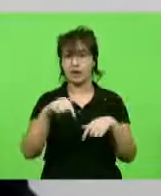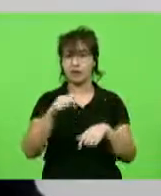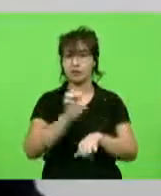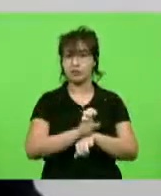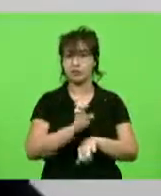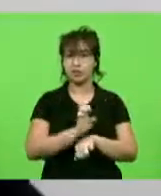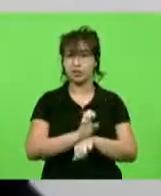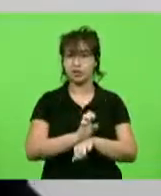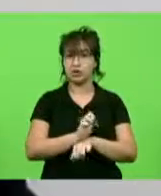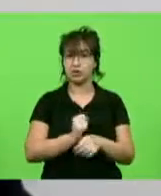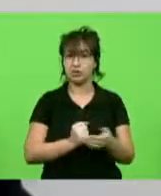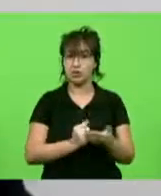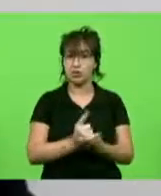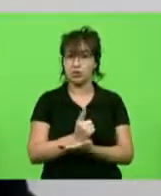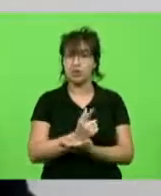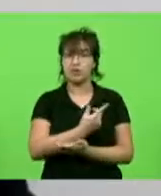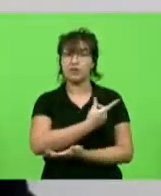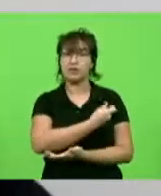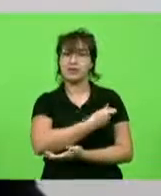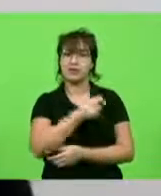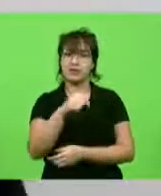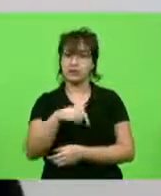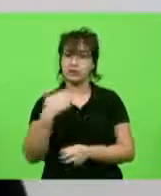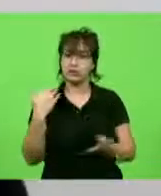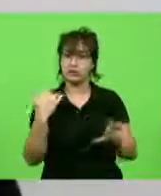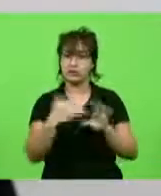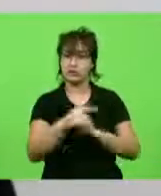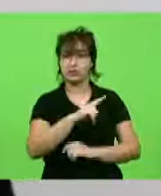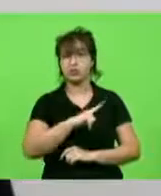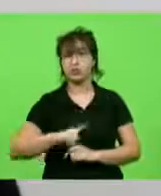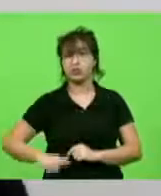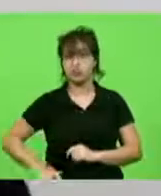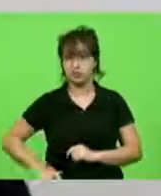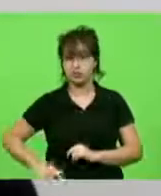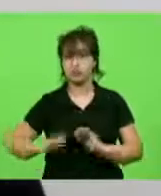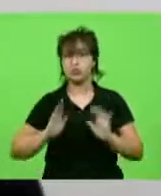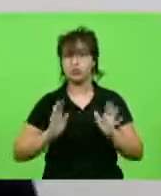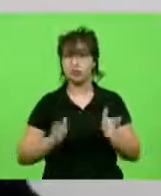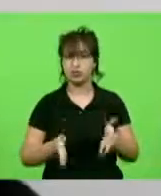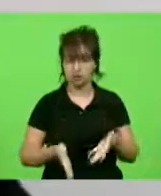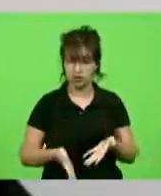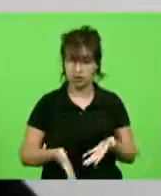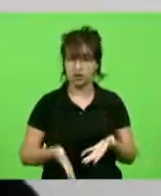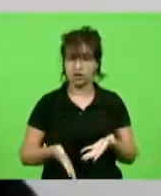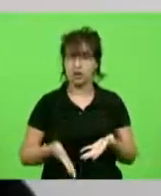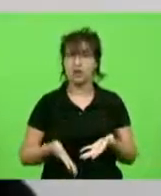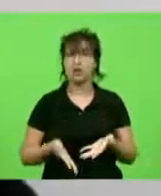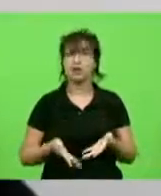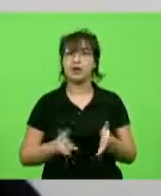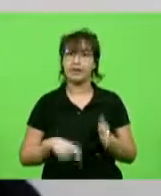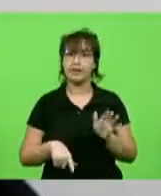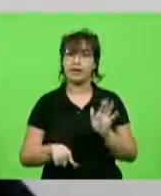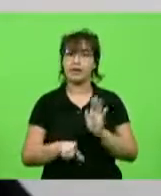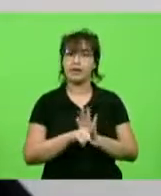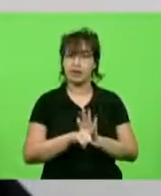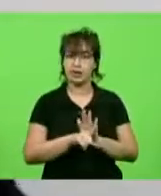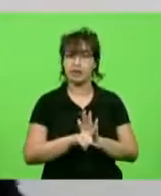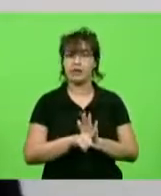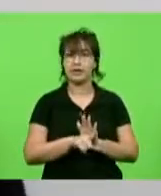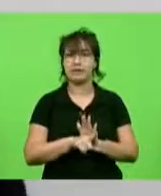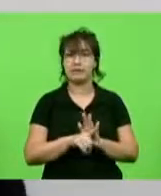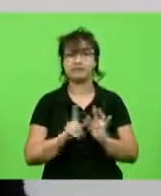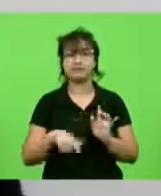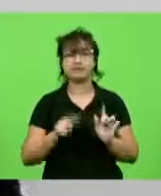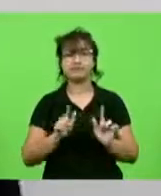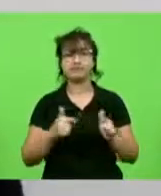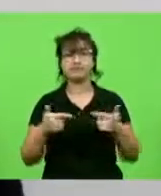aprovado aqui por esta Casa, foi enviado o governador, já foi sancionado o presidente, já se transformou lei e foi mais uma ação